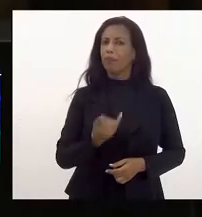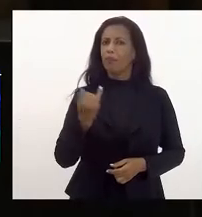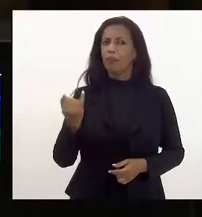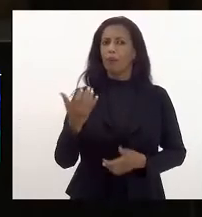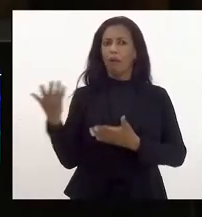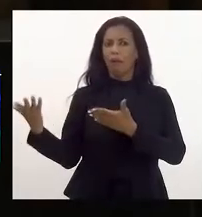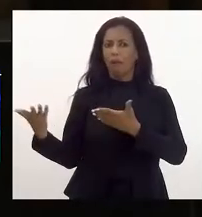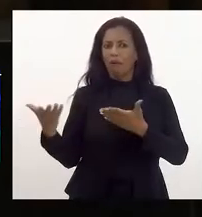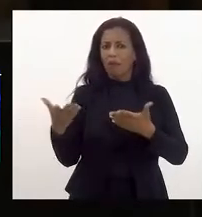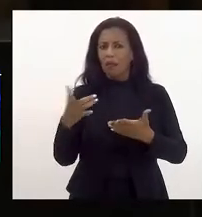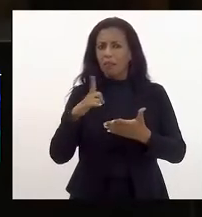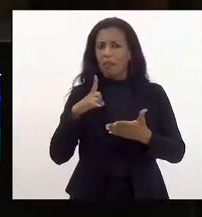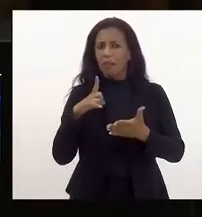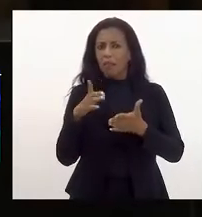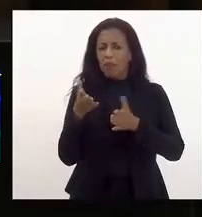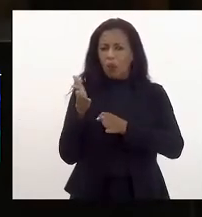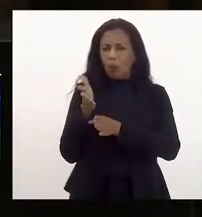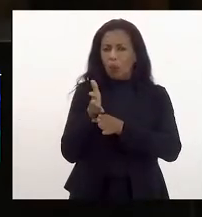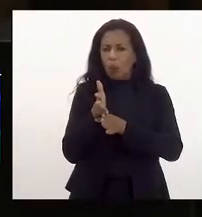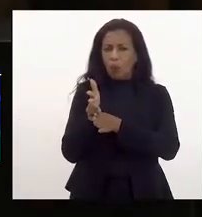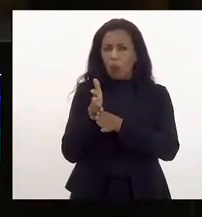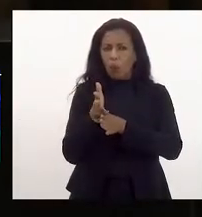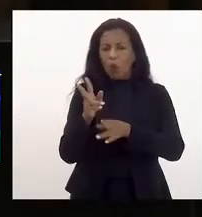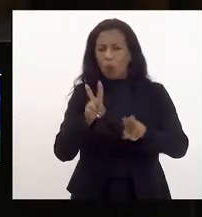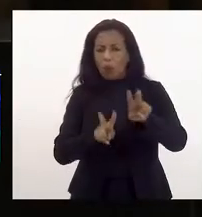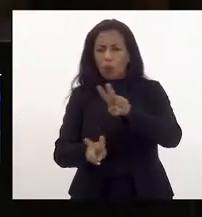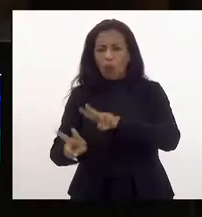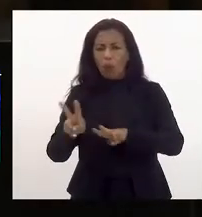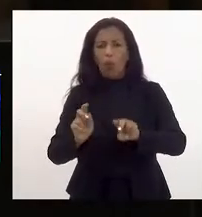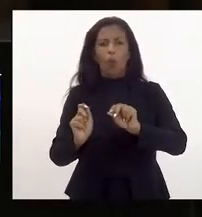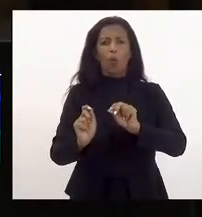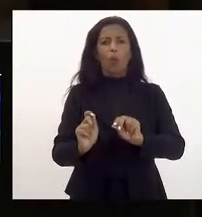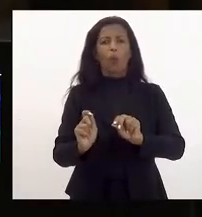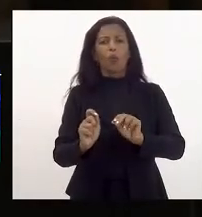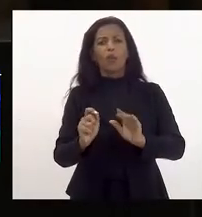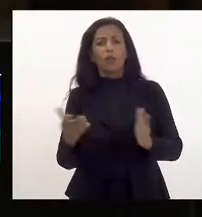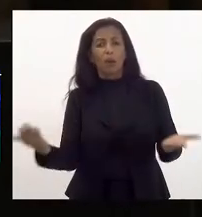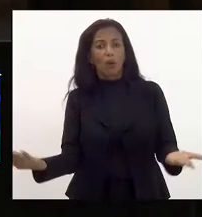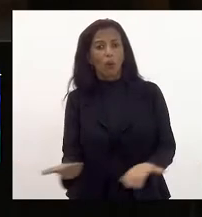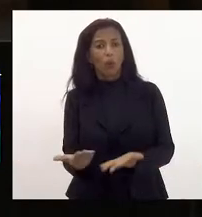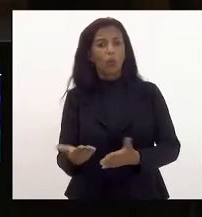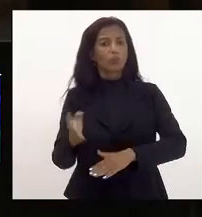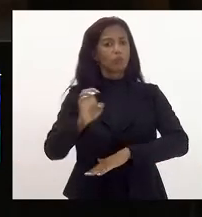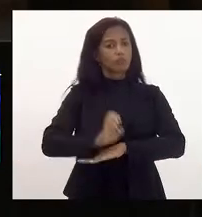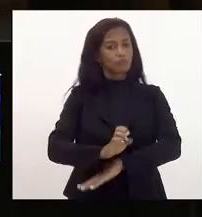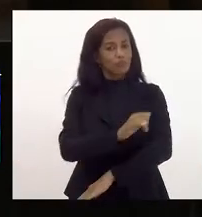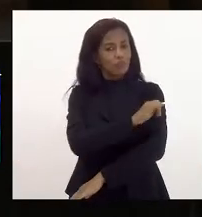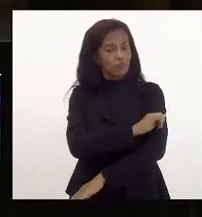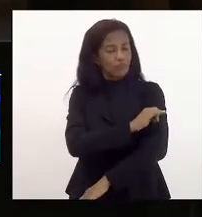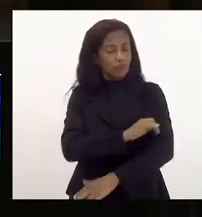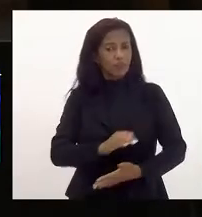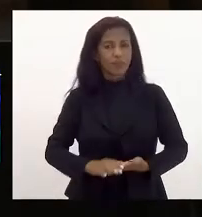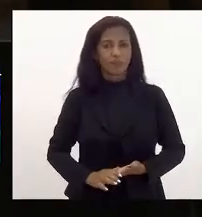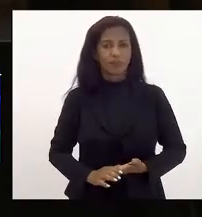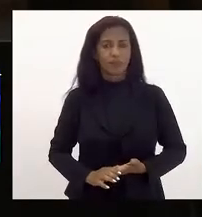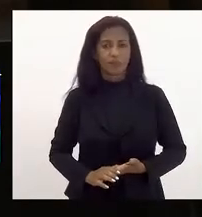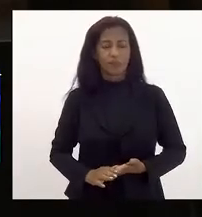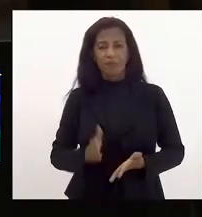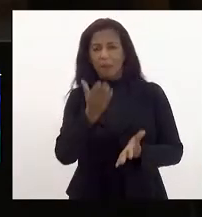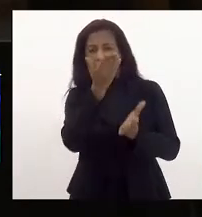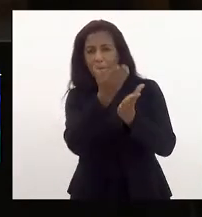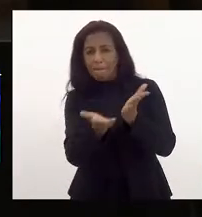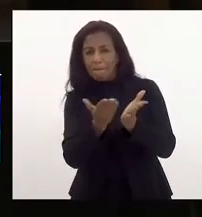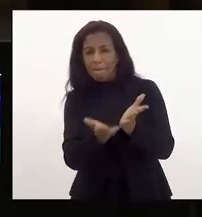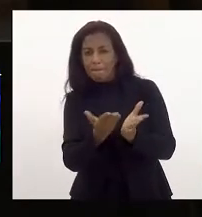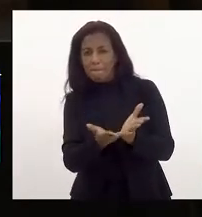trace uma observação sobre o que está colocado hoje no estado do Rio de Janeiro de perda